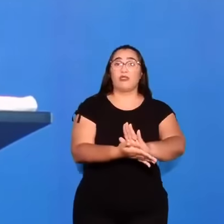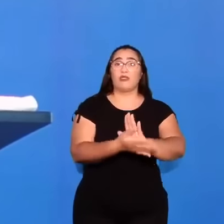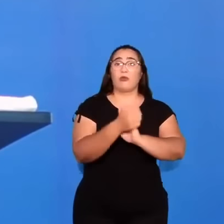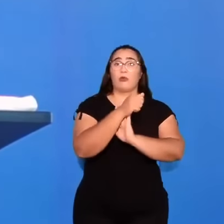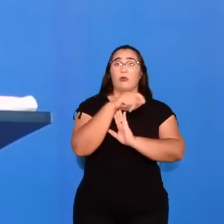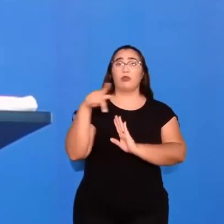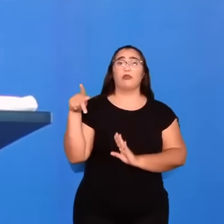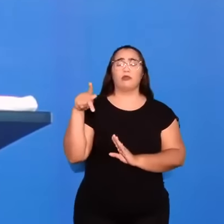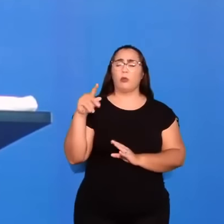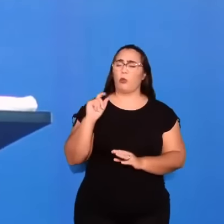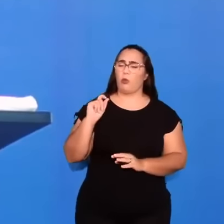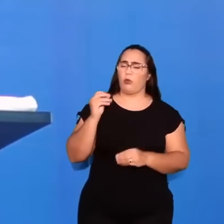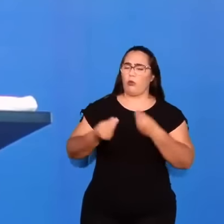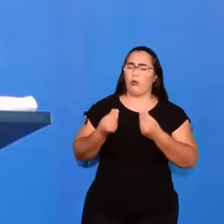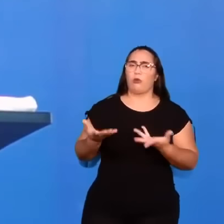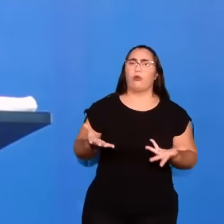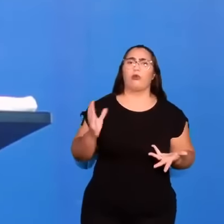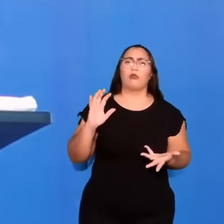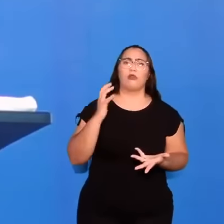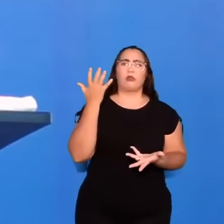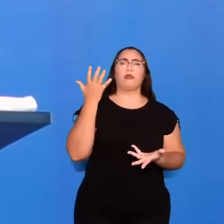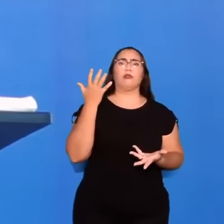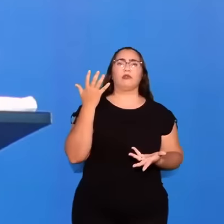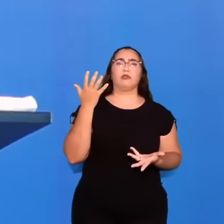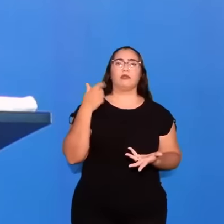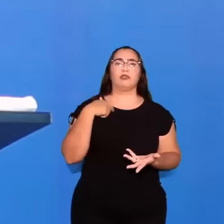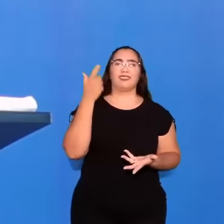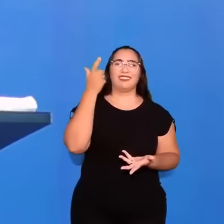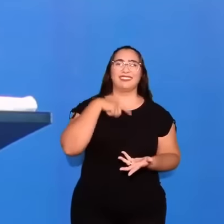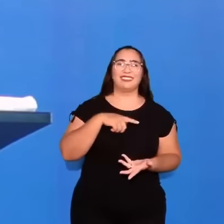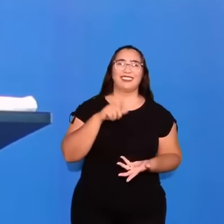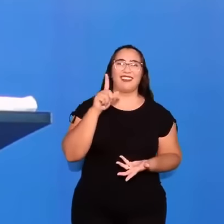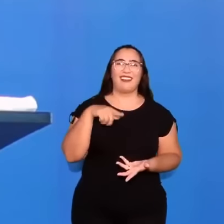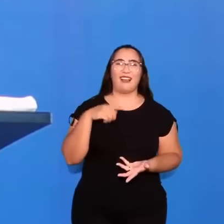O que que é isso? Bem modo Paulo Júnior, né?